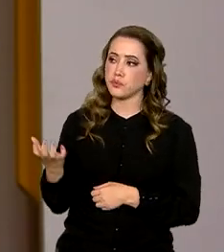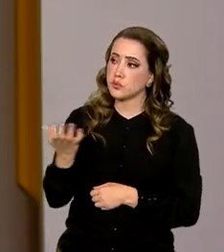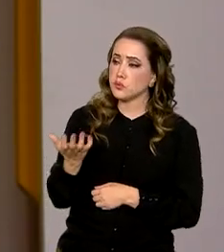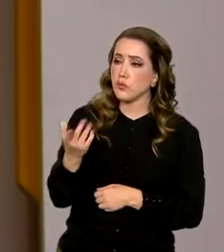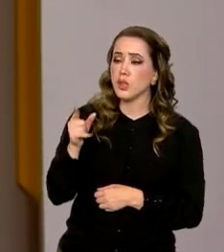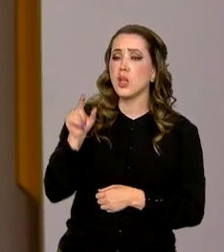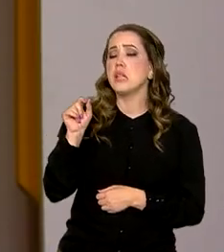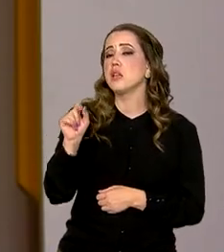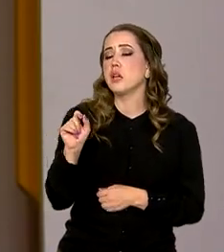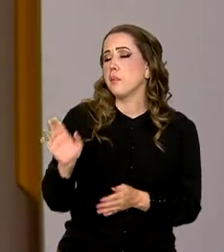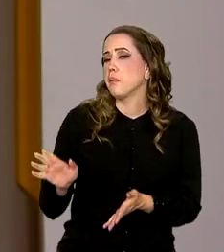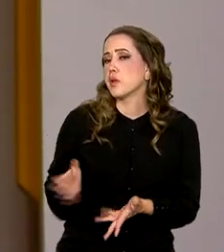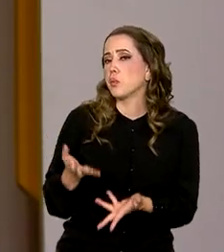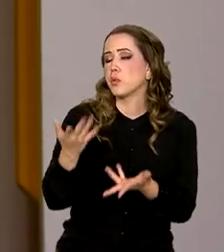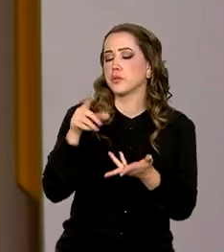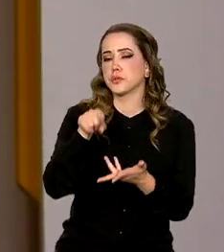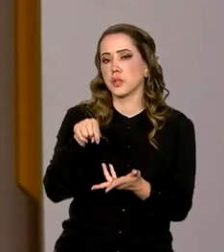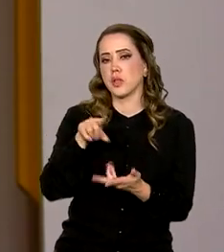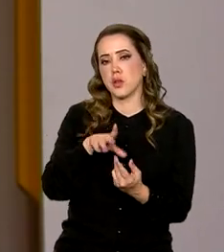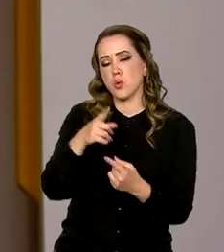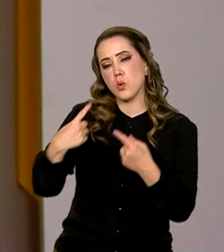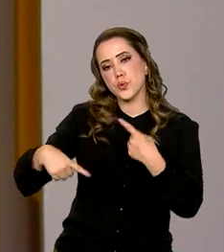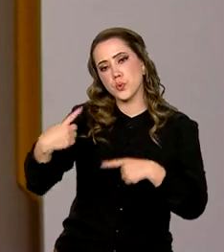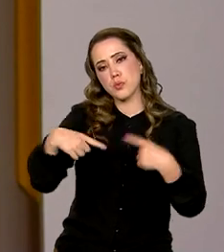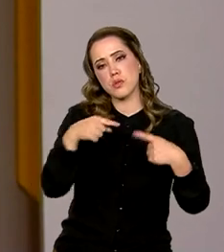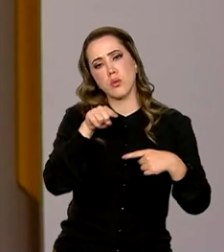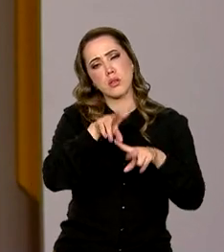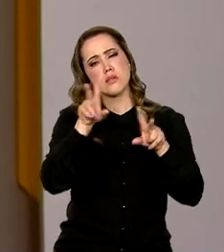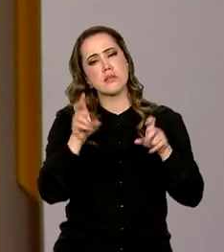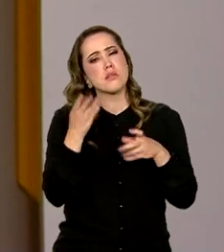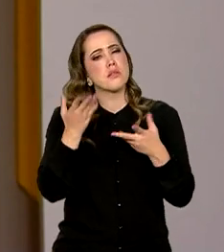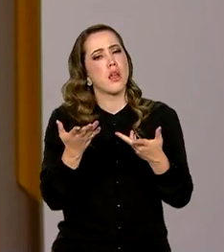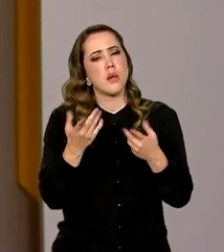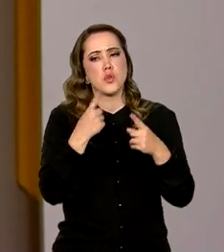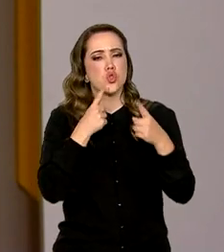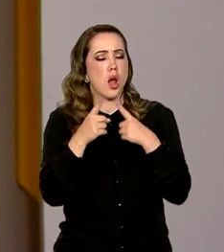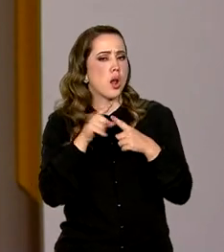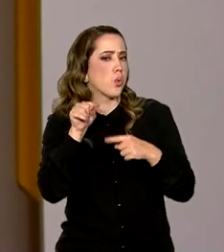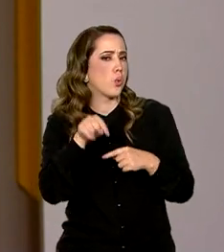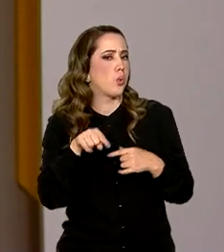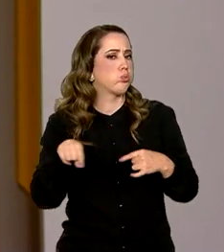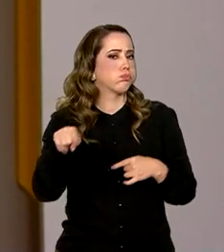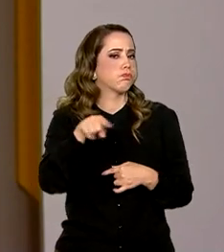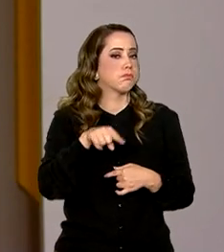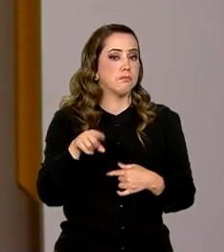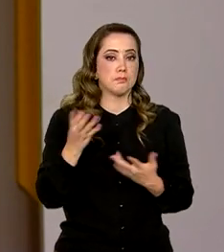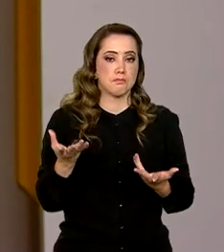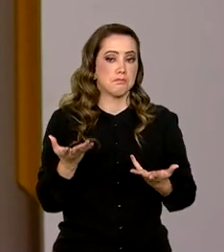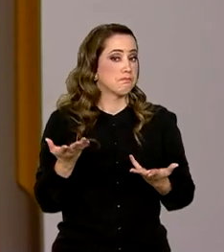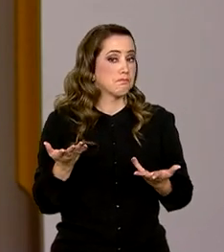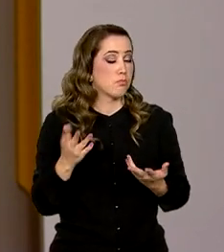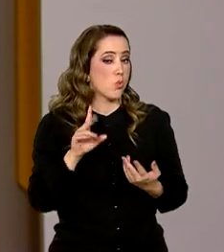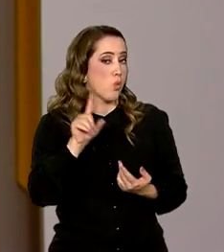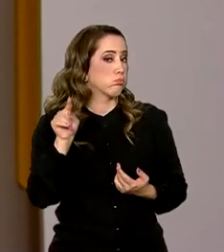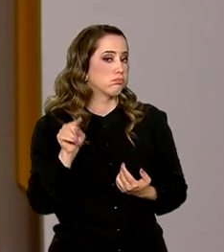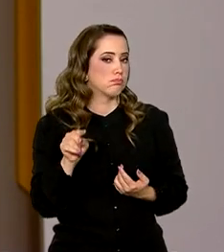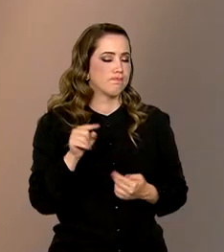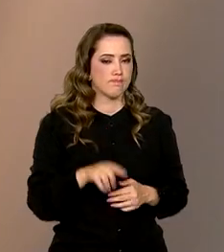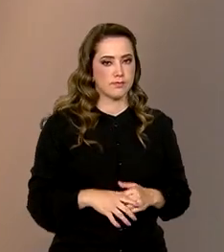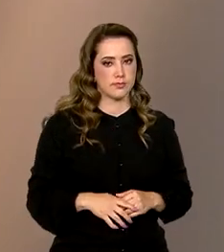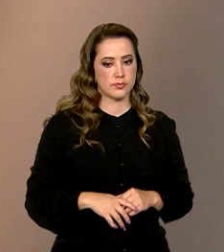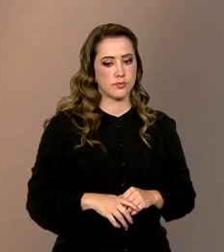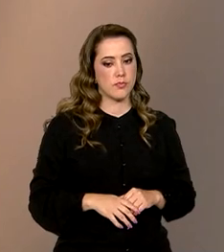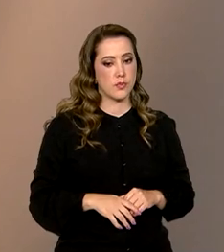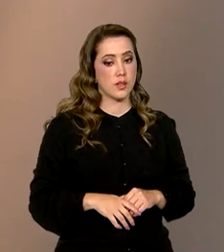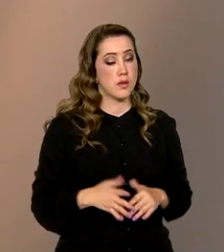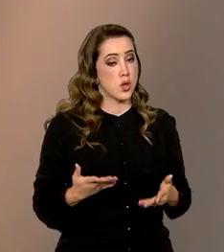promover em termos de debate, de diálogo em relação a essa temática? O campo dos